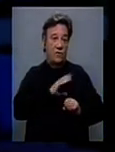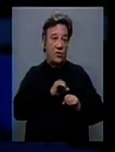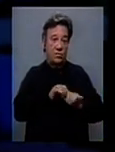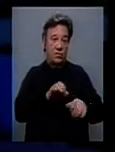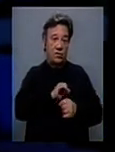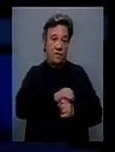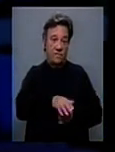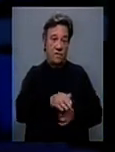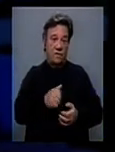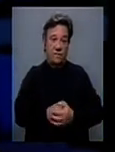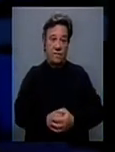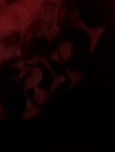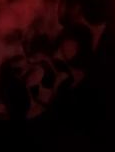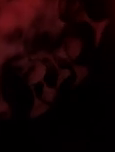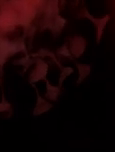-19.